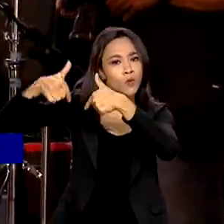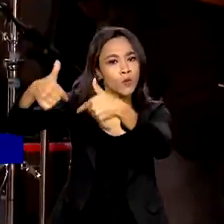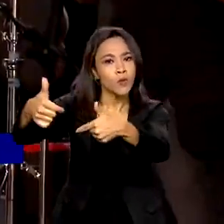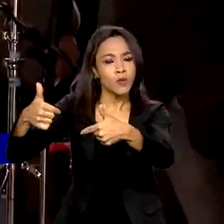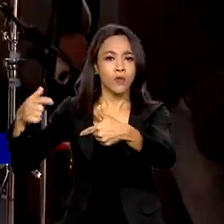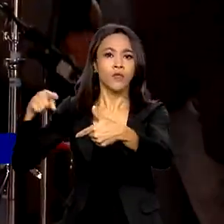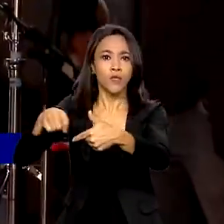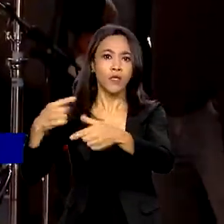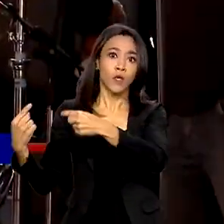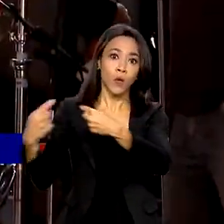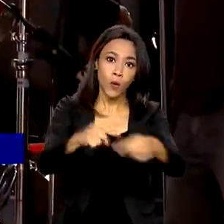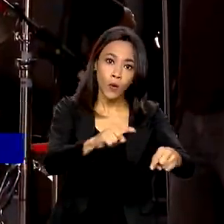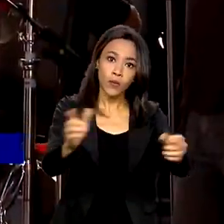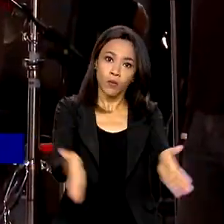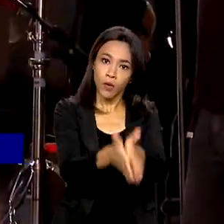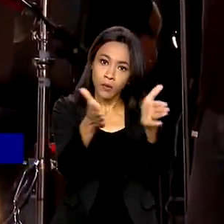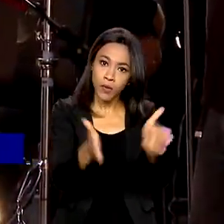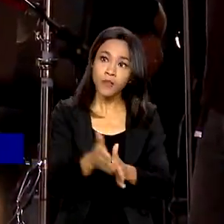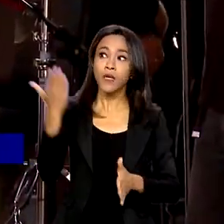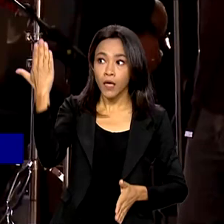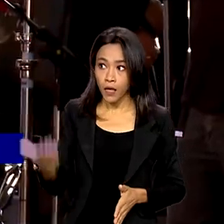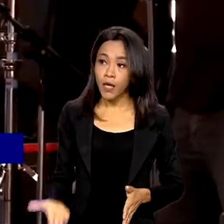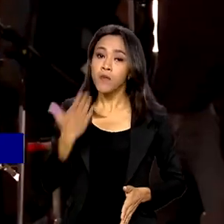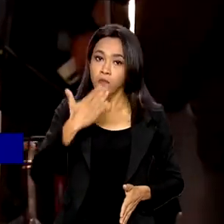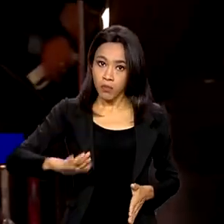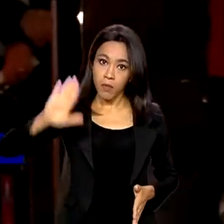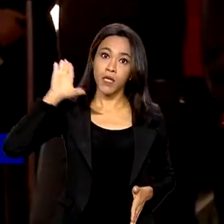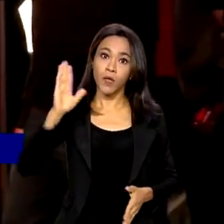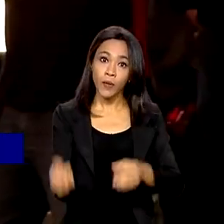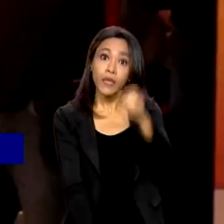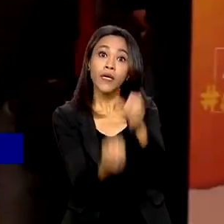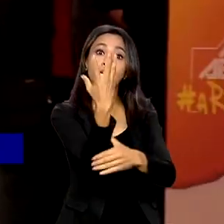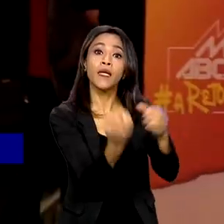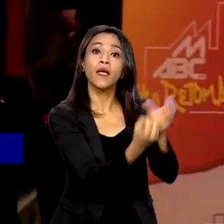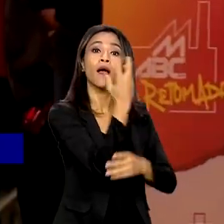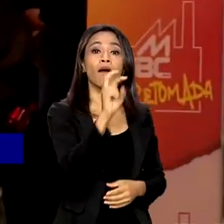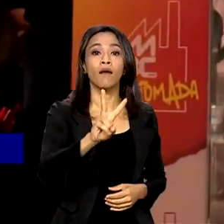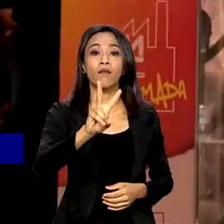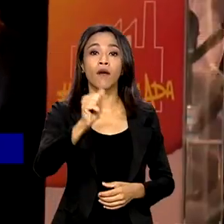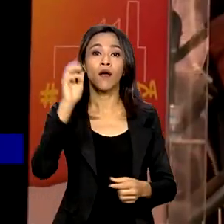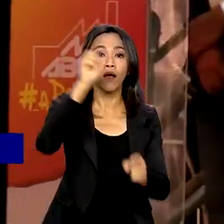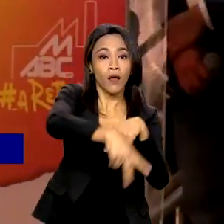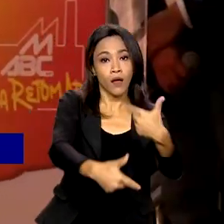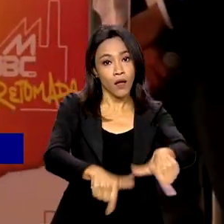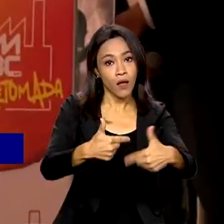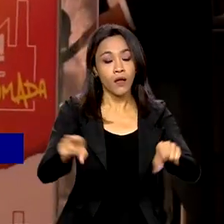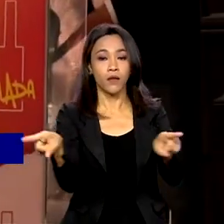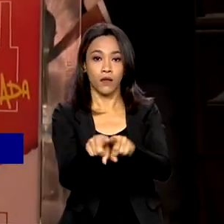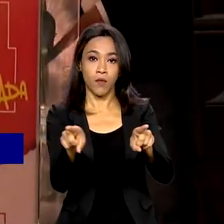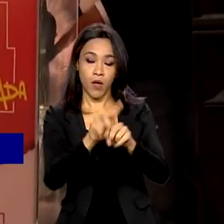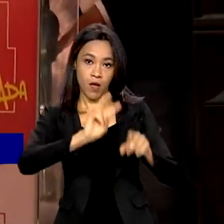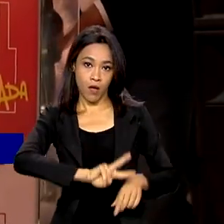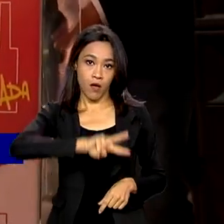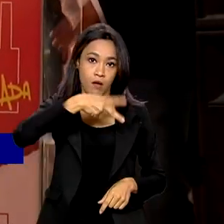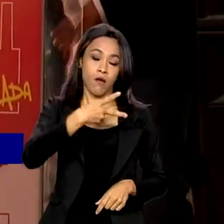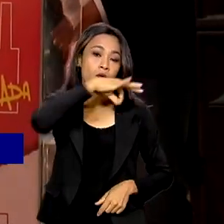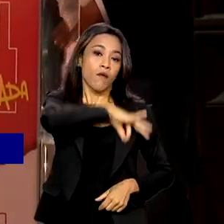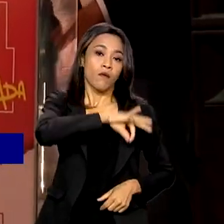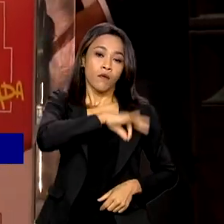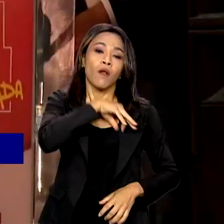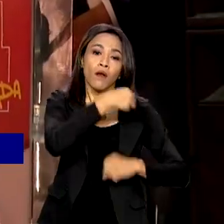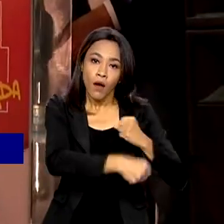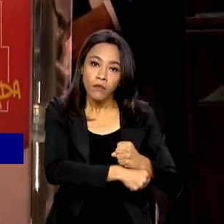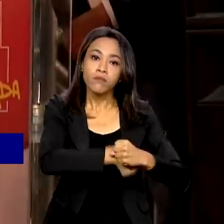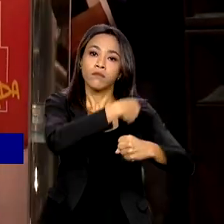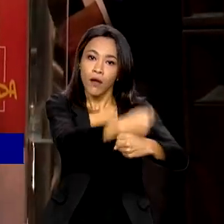combate à pobreza. Lula se comprometeu a criar mais vagas formais de emprego e a reajustar o salário mínimo anualmente,